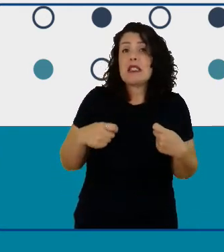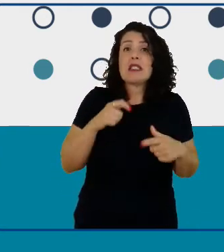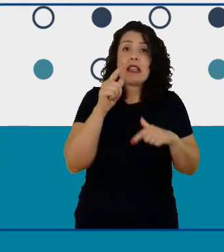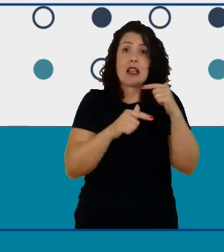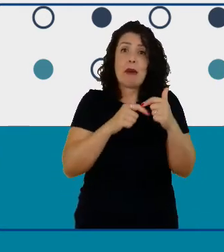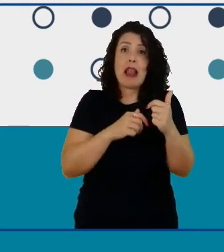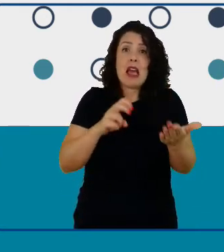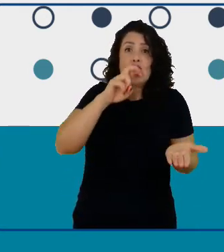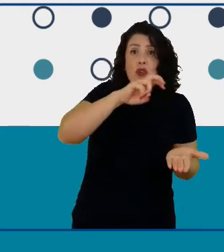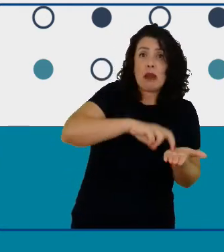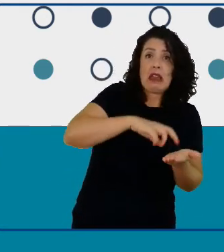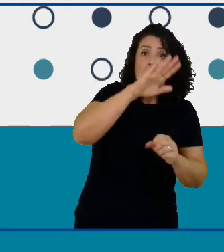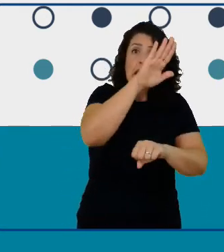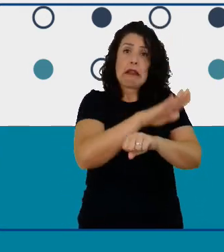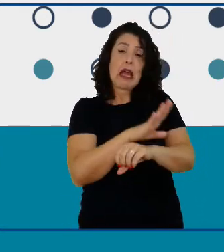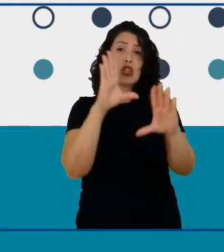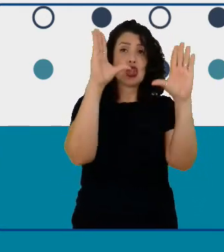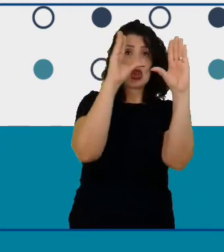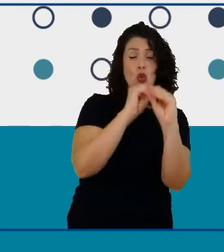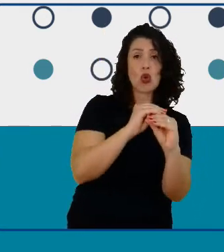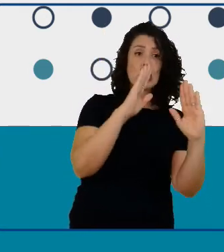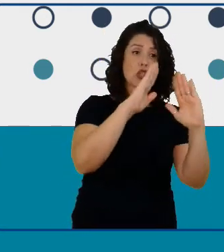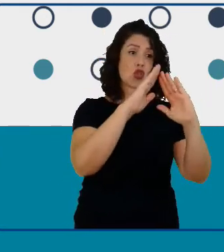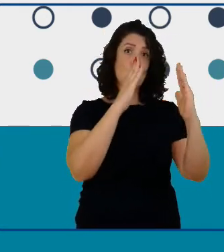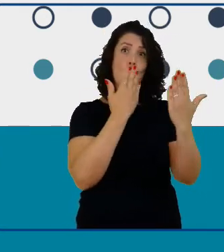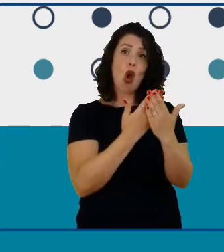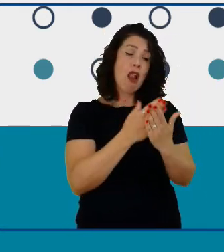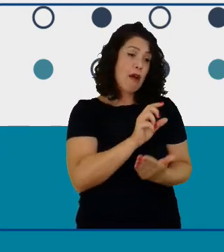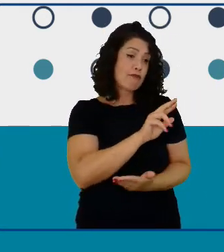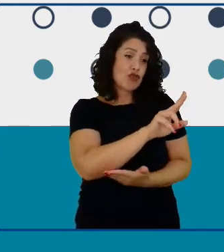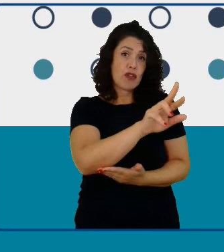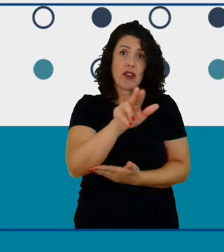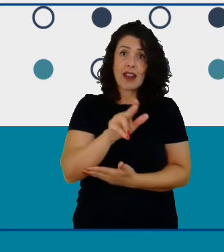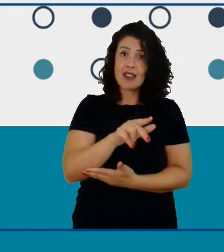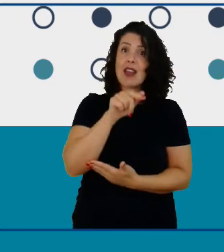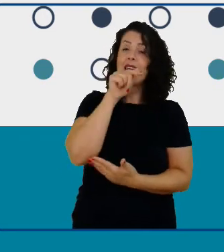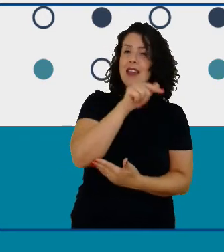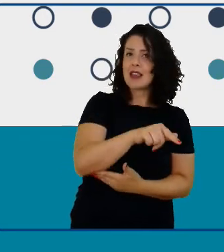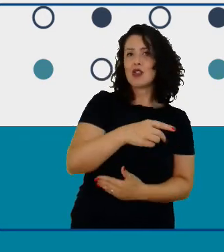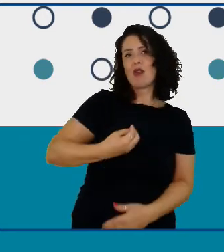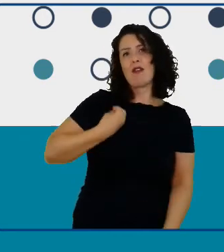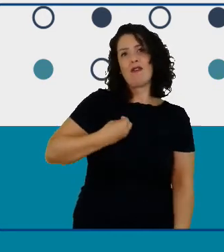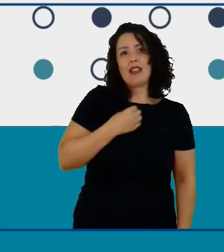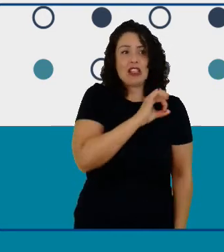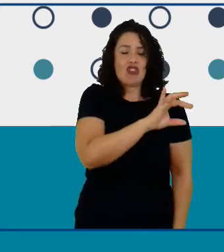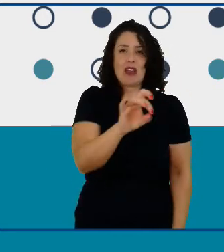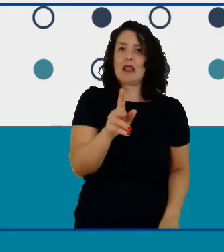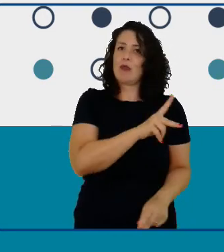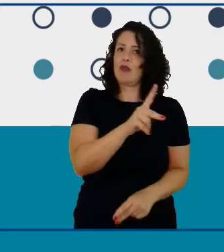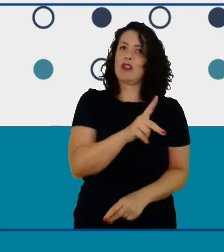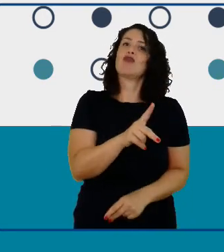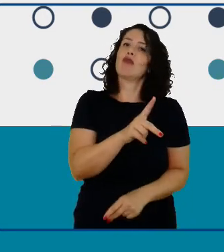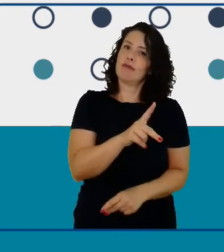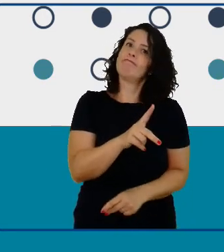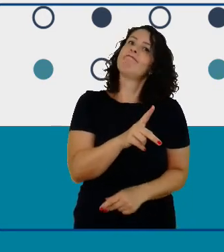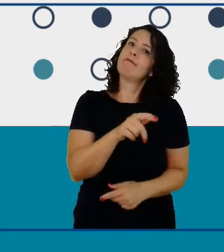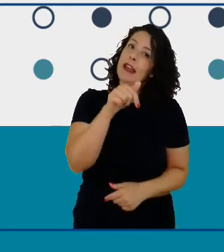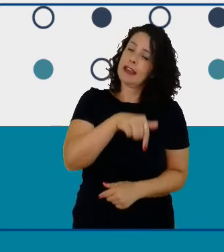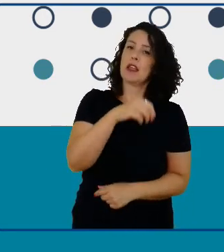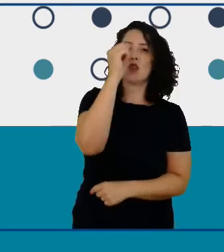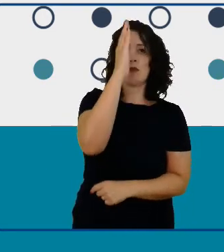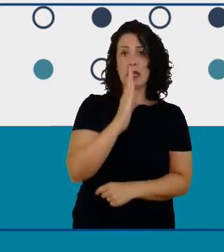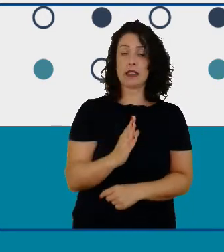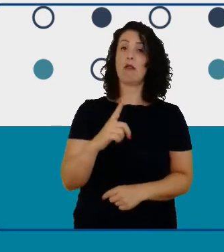em três escolas diferentes essa é muitas vezes a realidade dos nossos professores então também temos essa